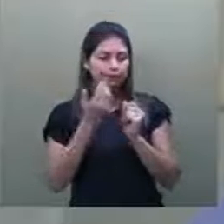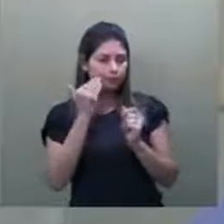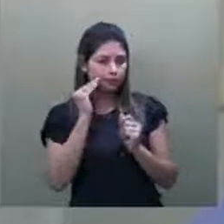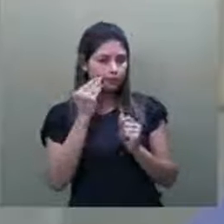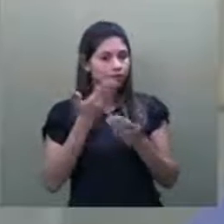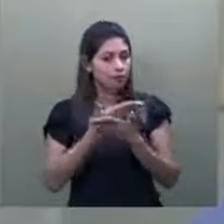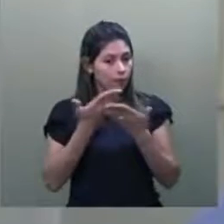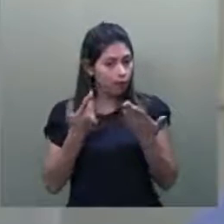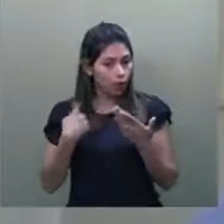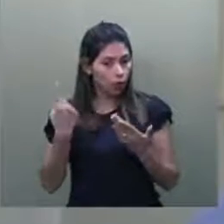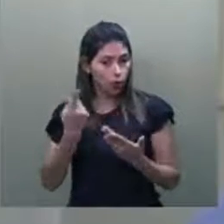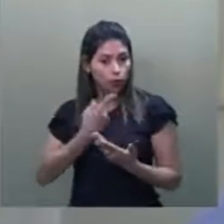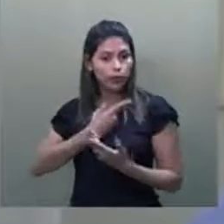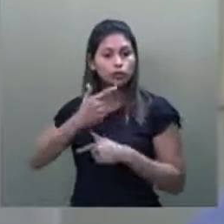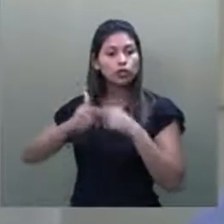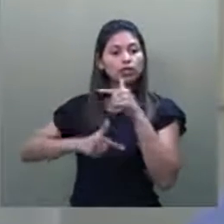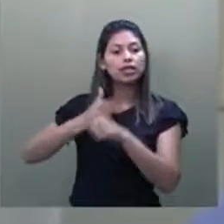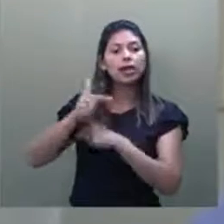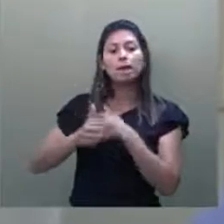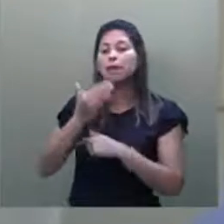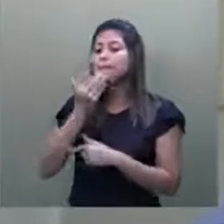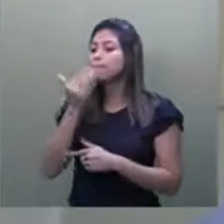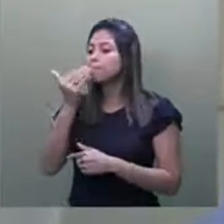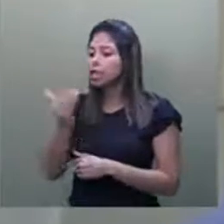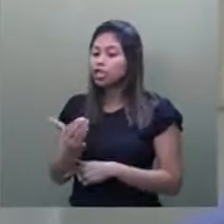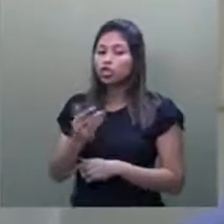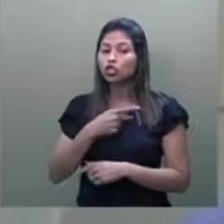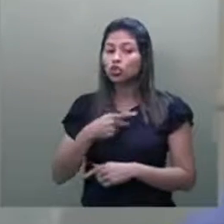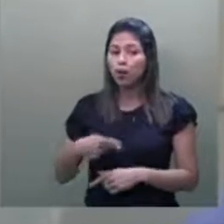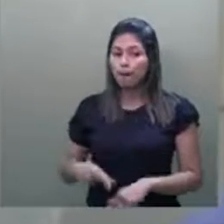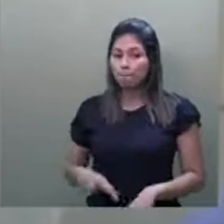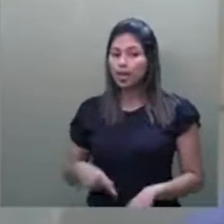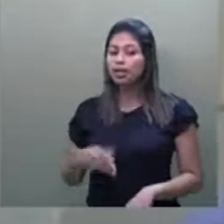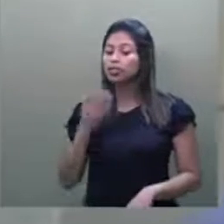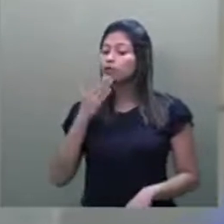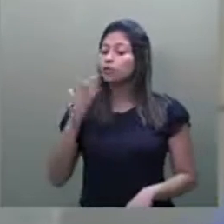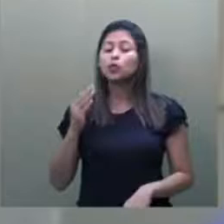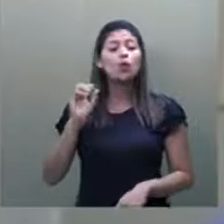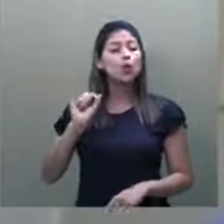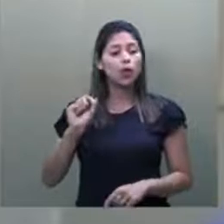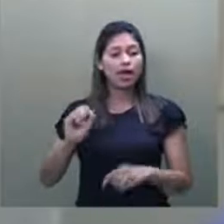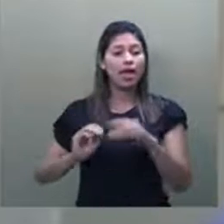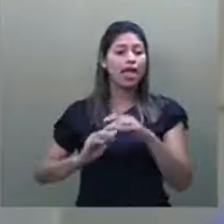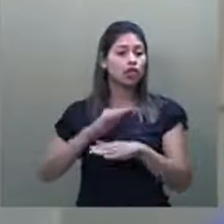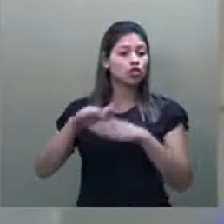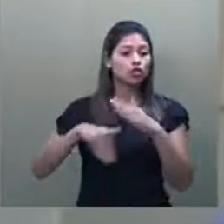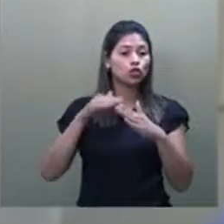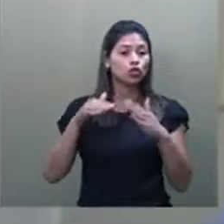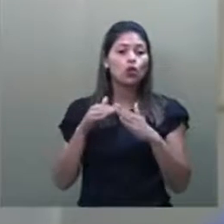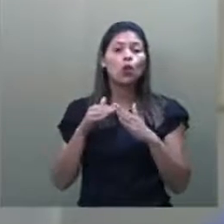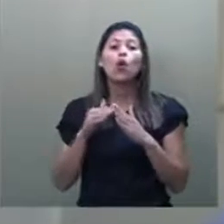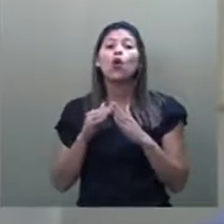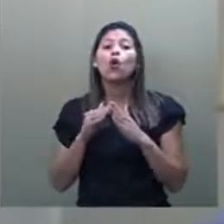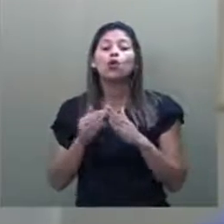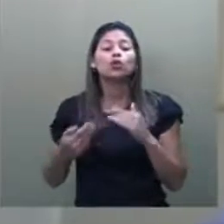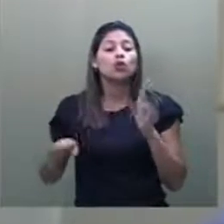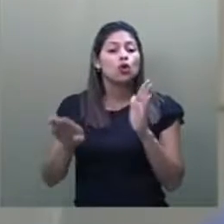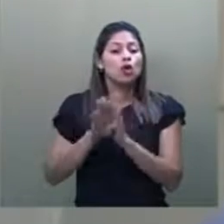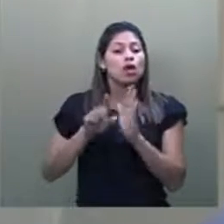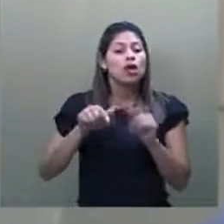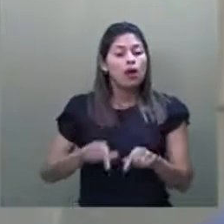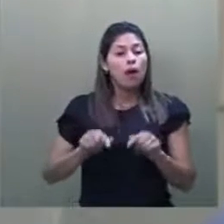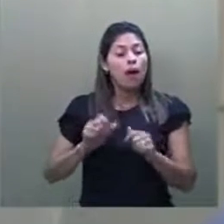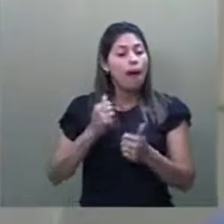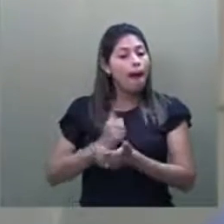Esse é o nosso trabalho, senhor presidente, pedindo encarecidamente ao alcance de todos deste colegiado o